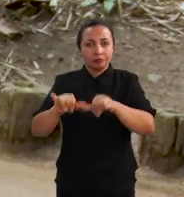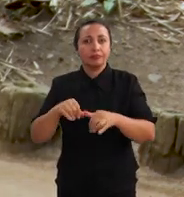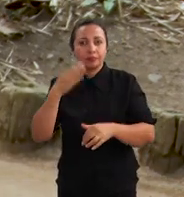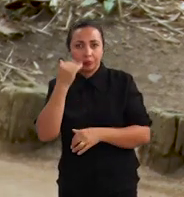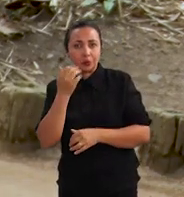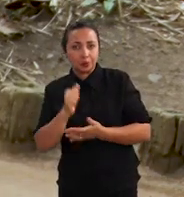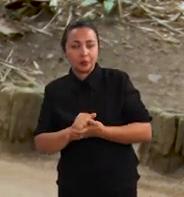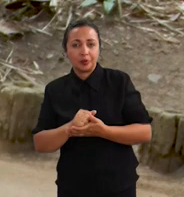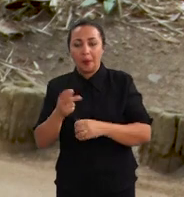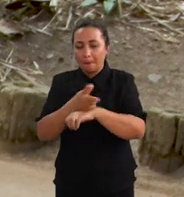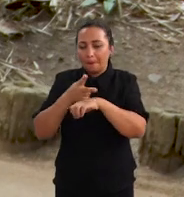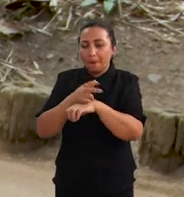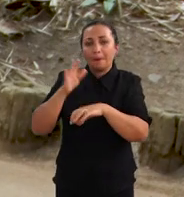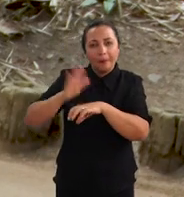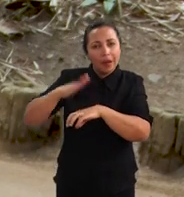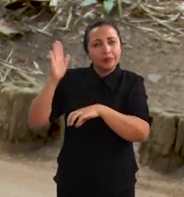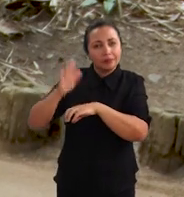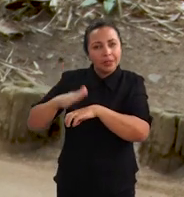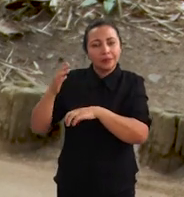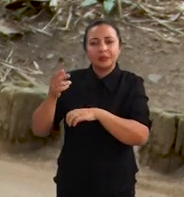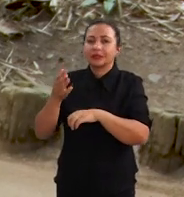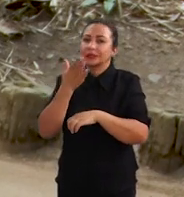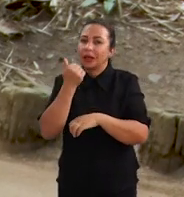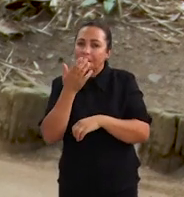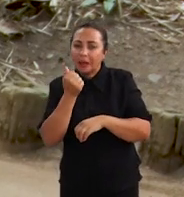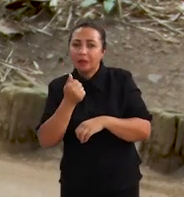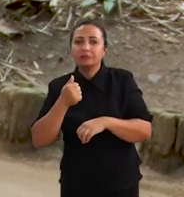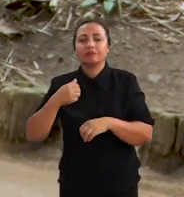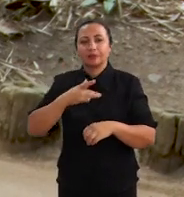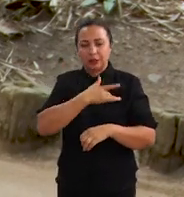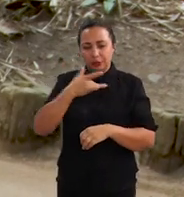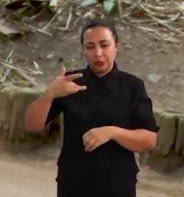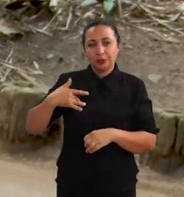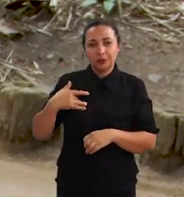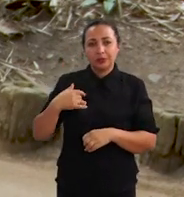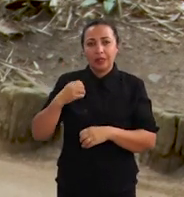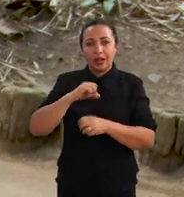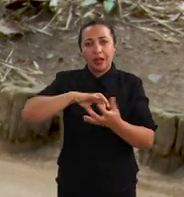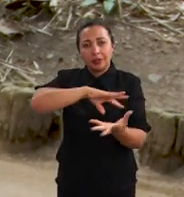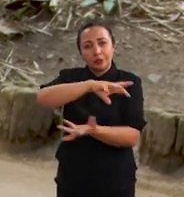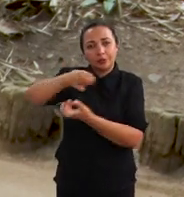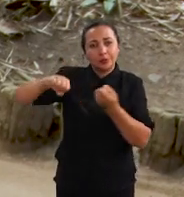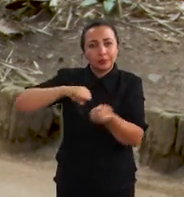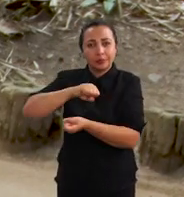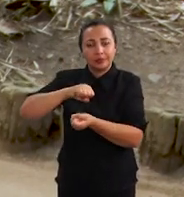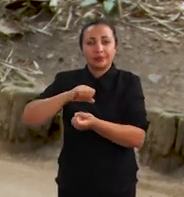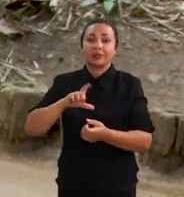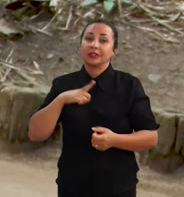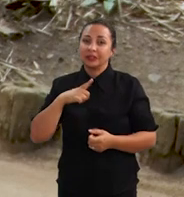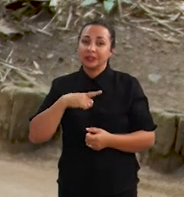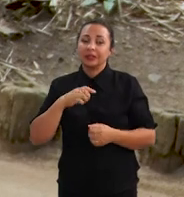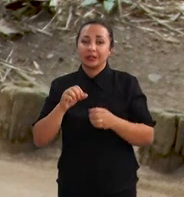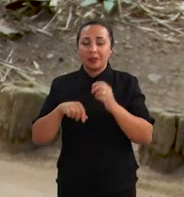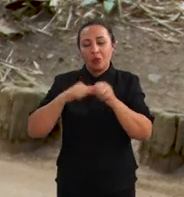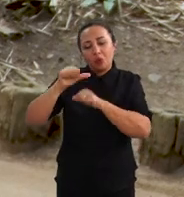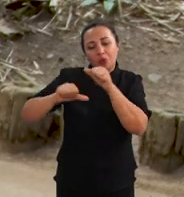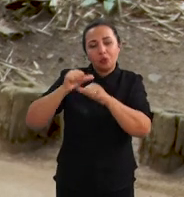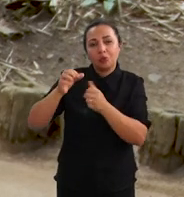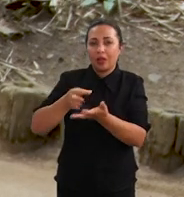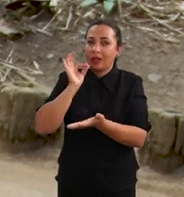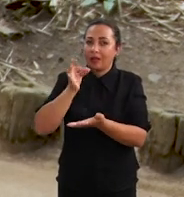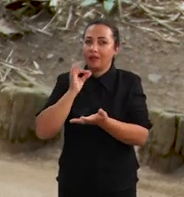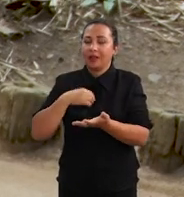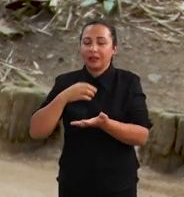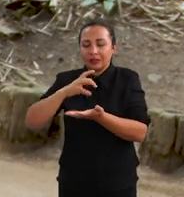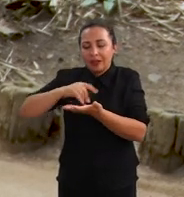mercado consumidor, que busca cada vez mais alimentos saudáveis e sustentáveis. Com o desenvolvimento de um café que